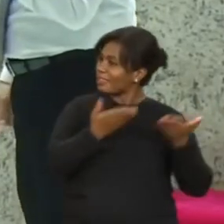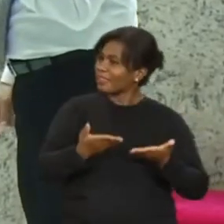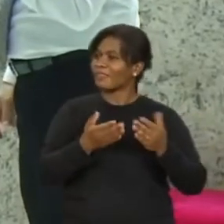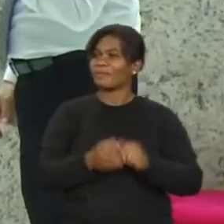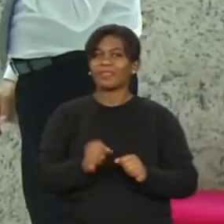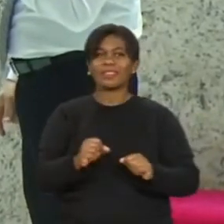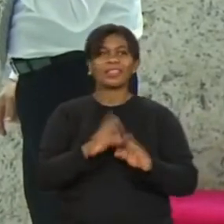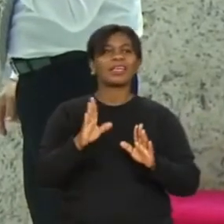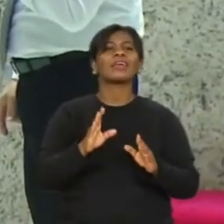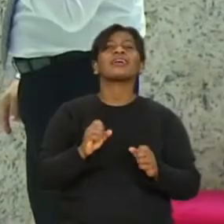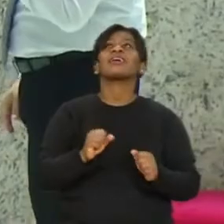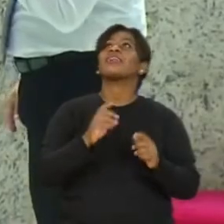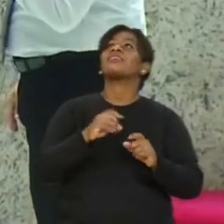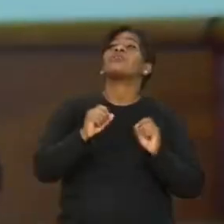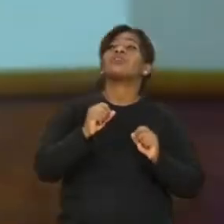Graças ao sacrifício.